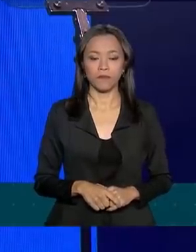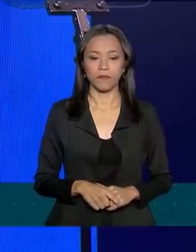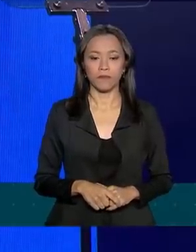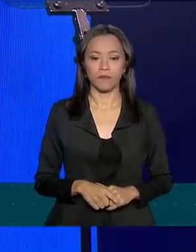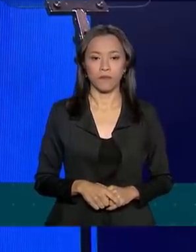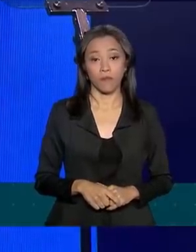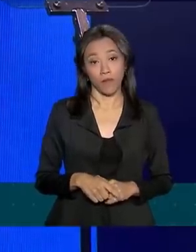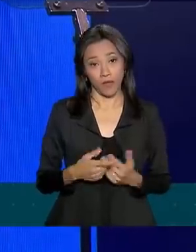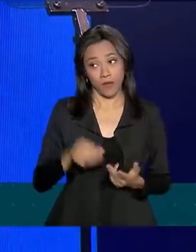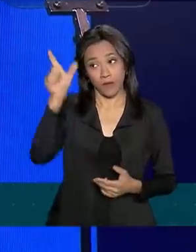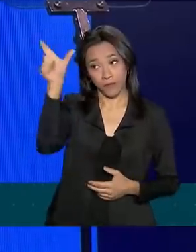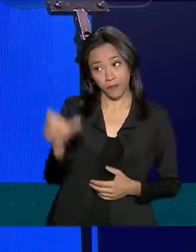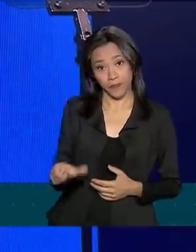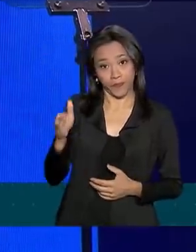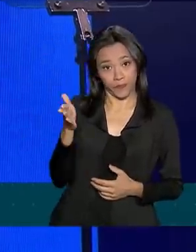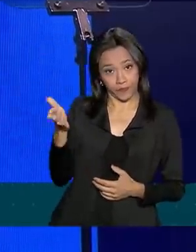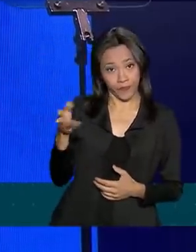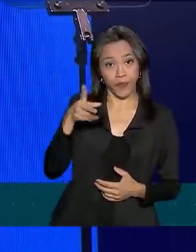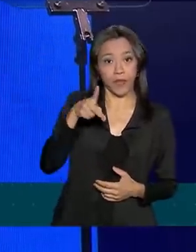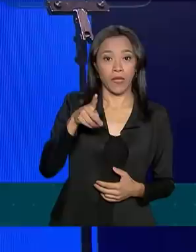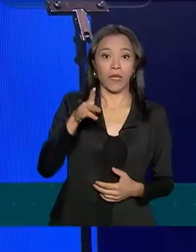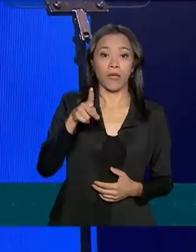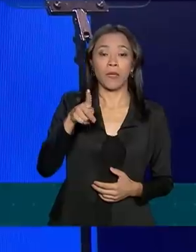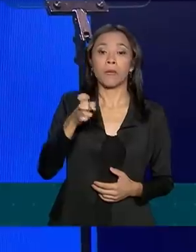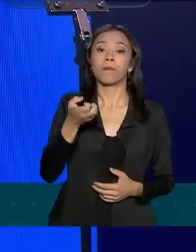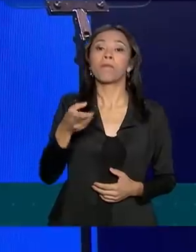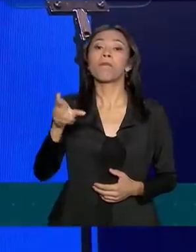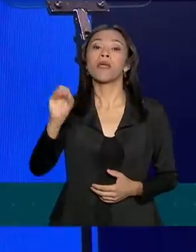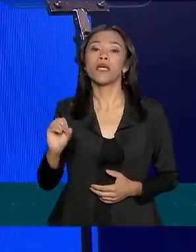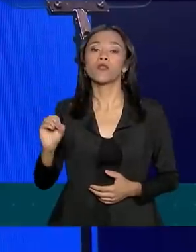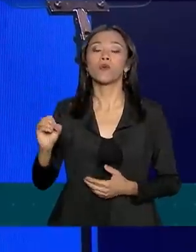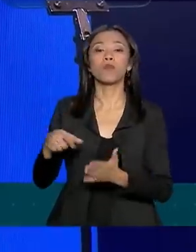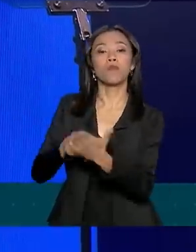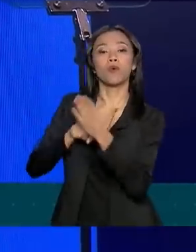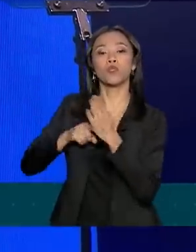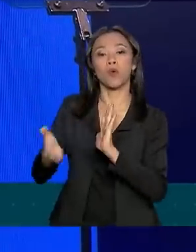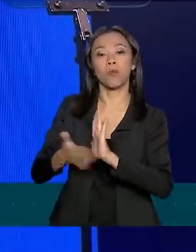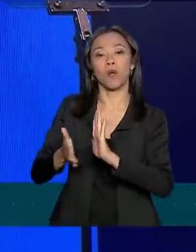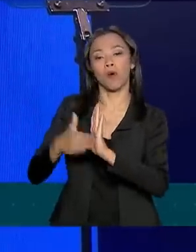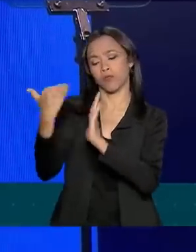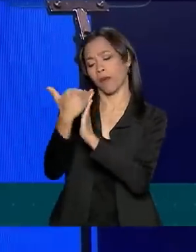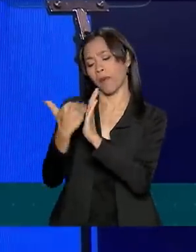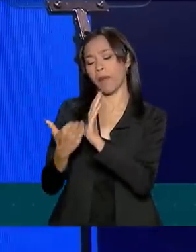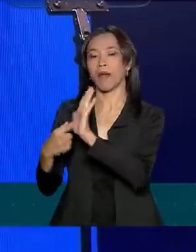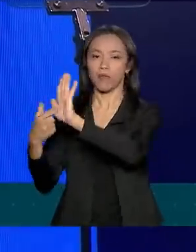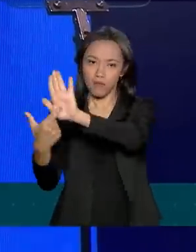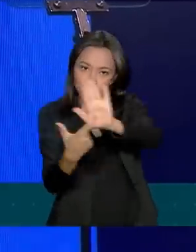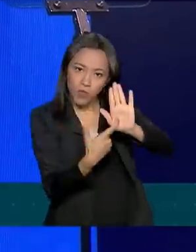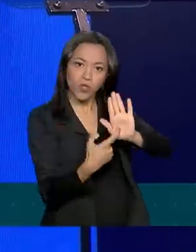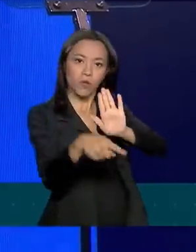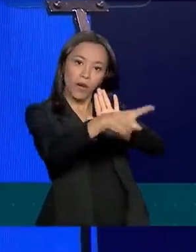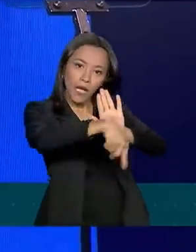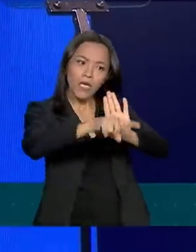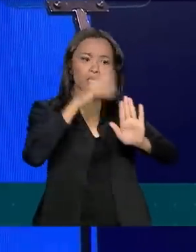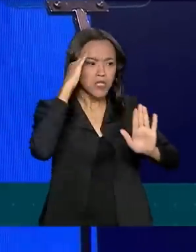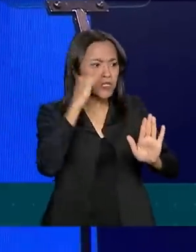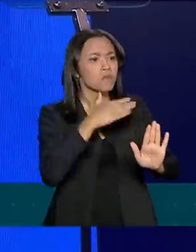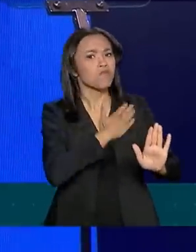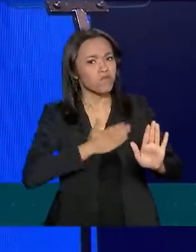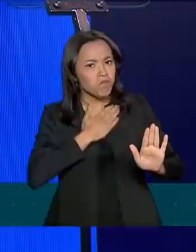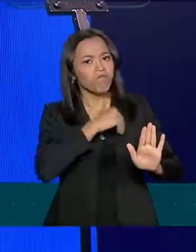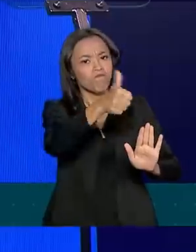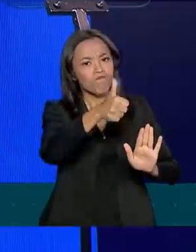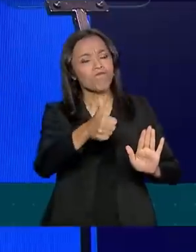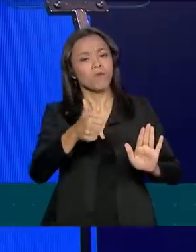E o Pedro aí apresentou aí algumas propostas, pelo que tu indica, ficaram satisfeitos. Umas já foram implementadas, outras estão em fase